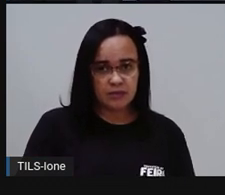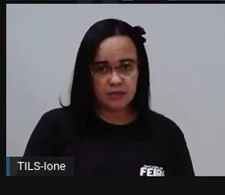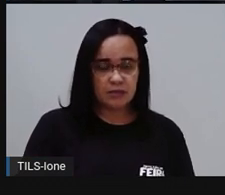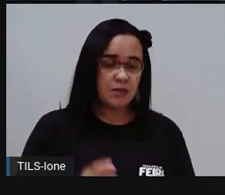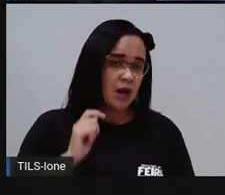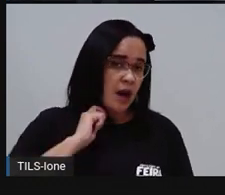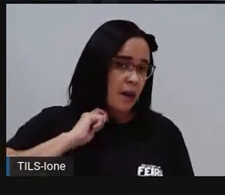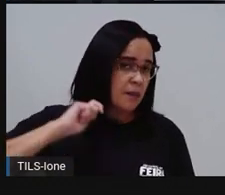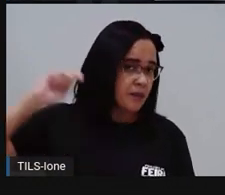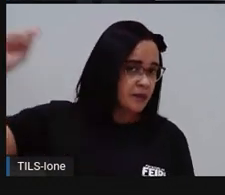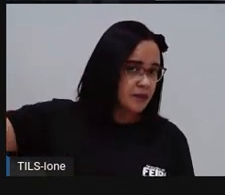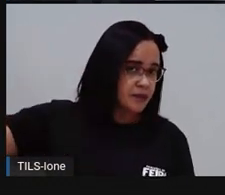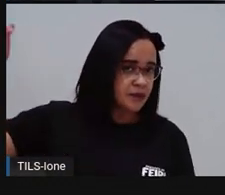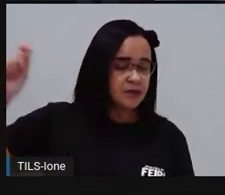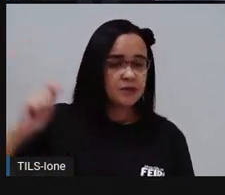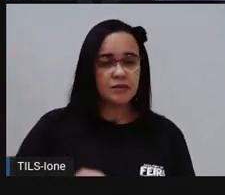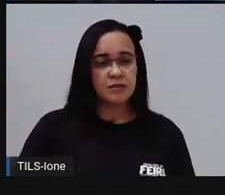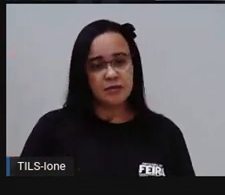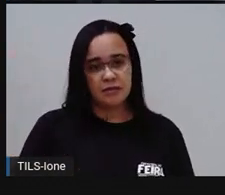Abril. Abril.